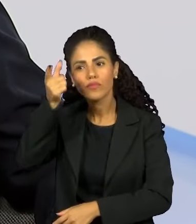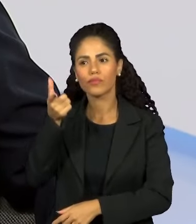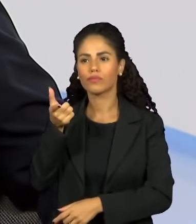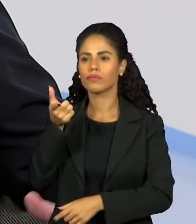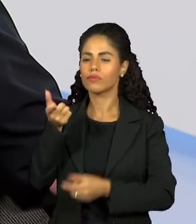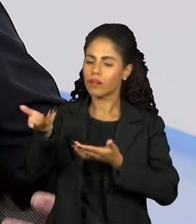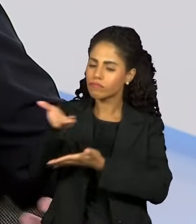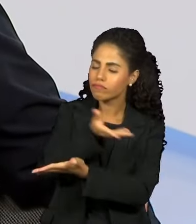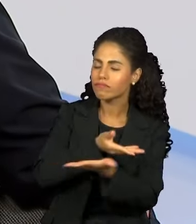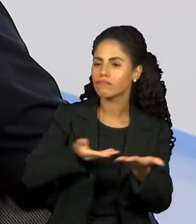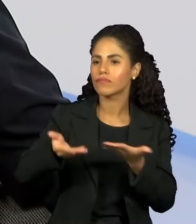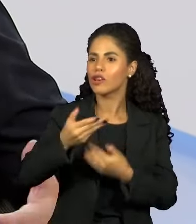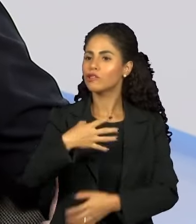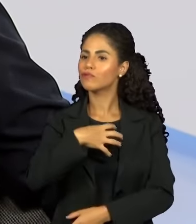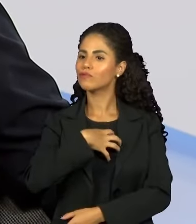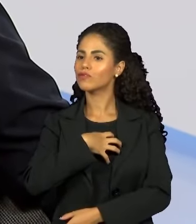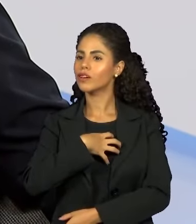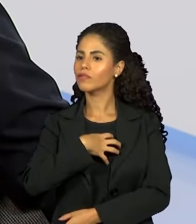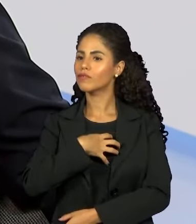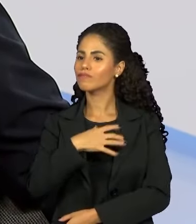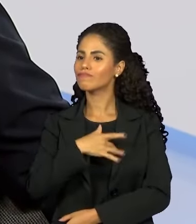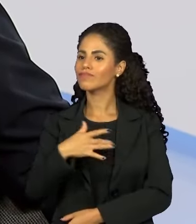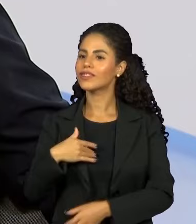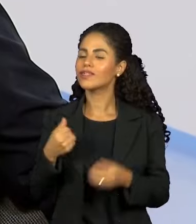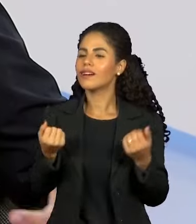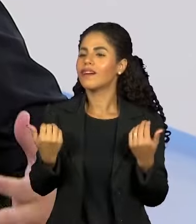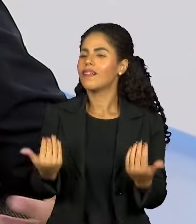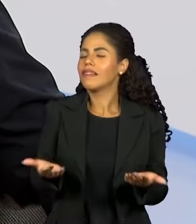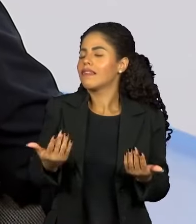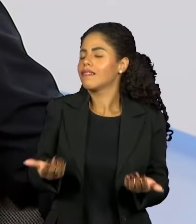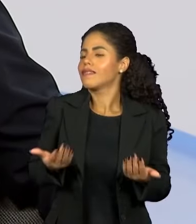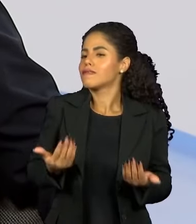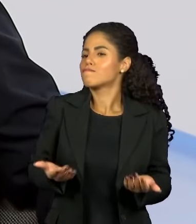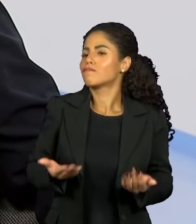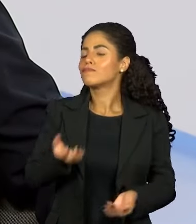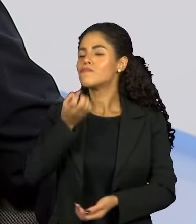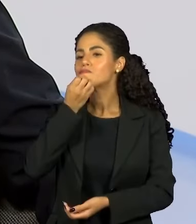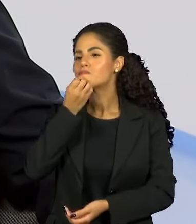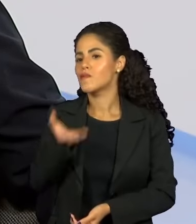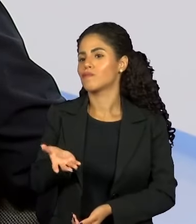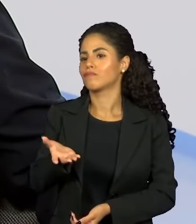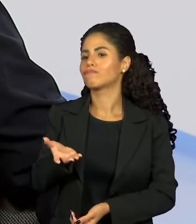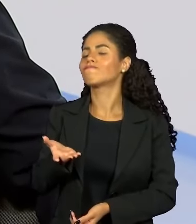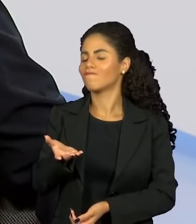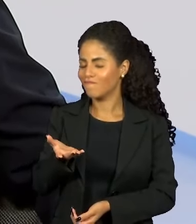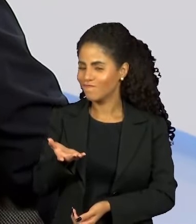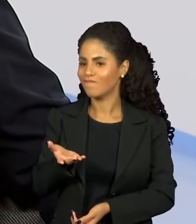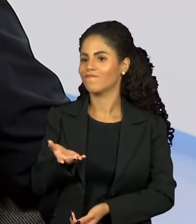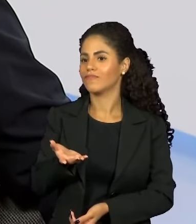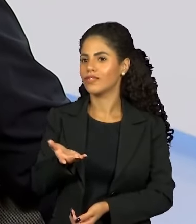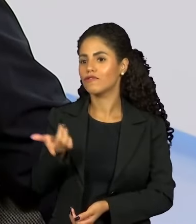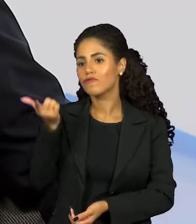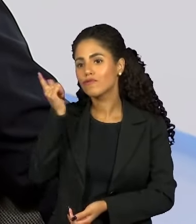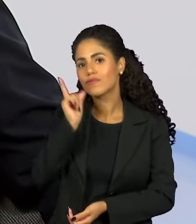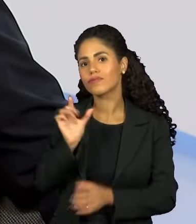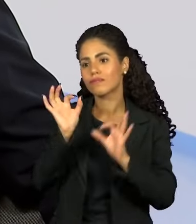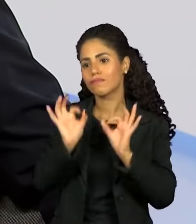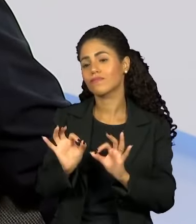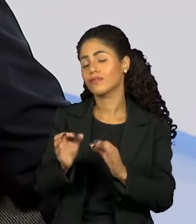fazer isso de uma forma que seja saudável para todo mundo dentro dessa megalópole.